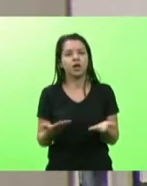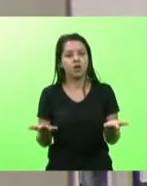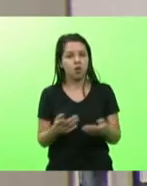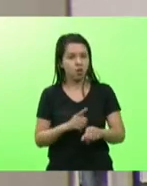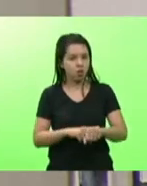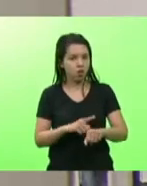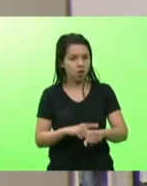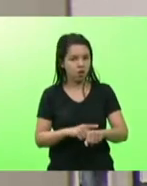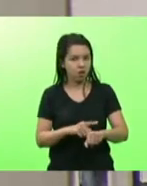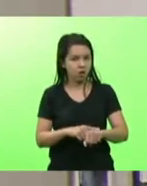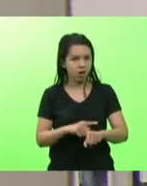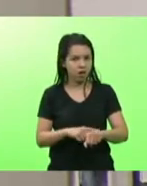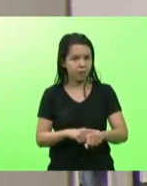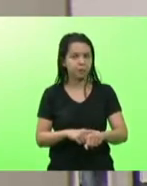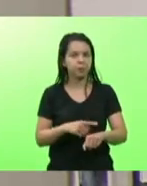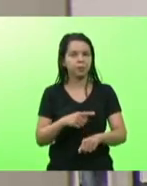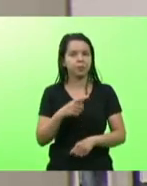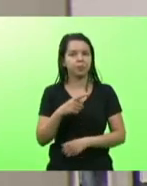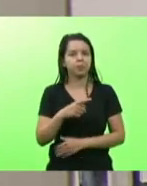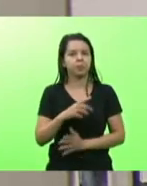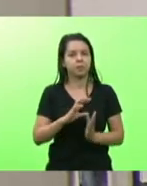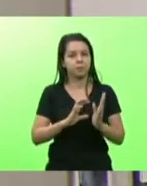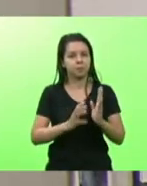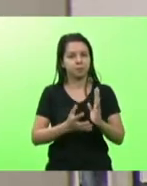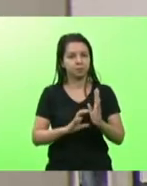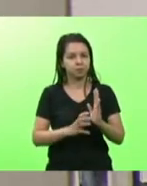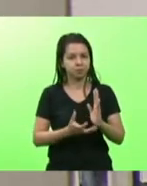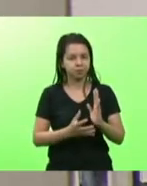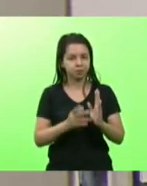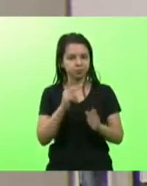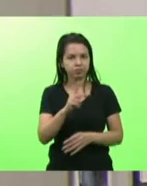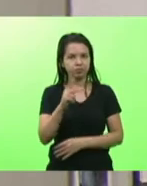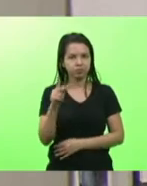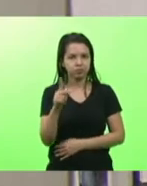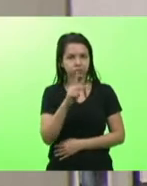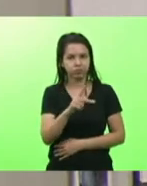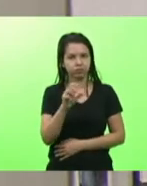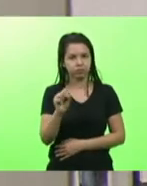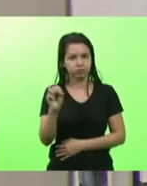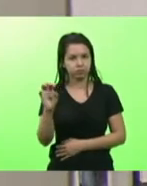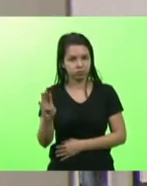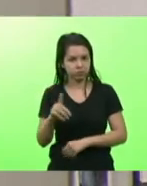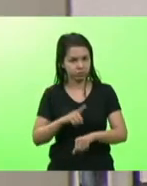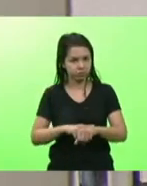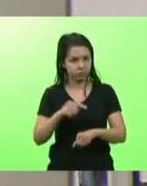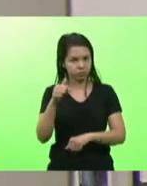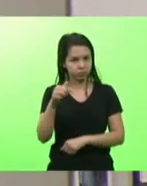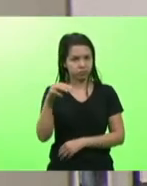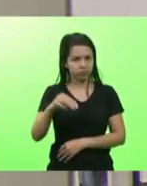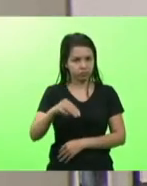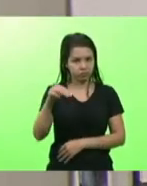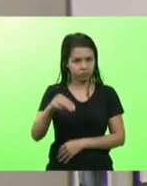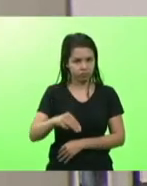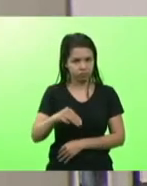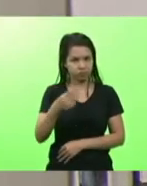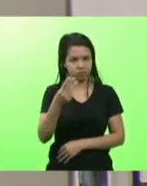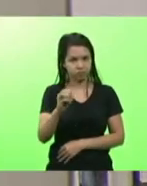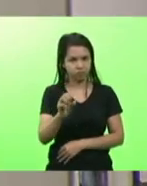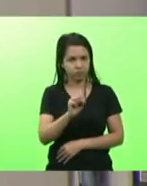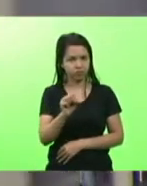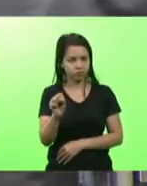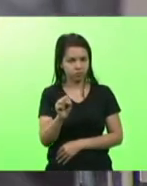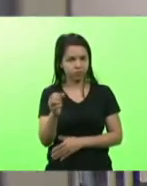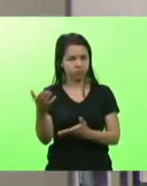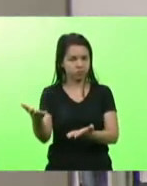políticos o próximo horário pertence ao bloco PP-PSB pelo tempo de 7 minutos e 30 segundos fará uso da palavra o deputado